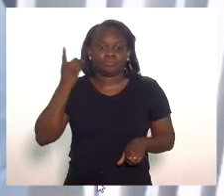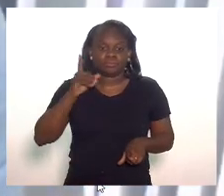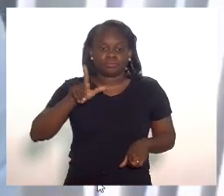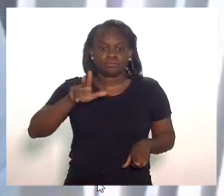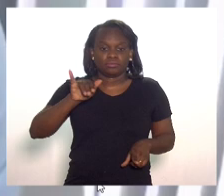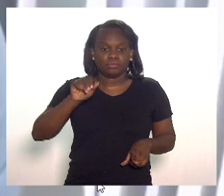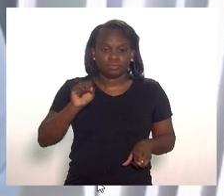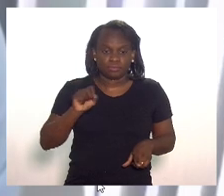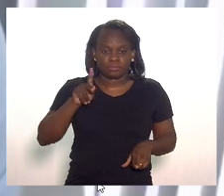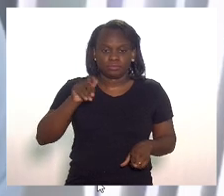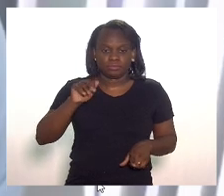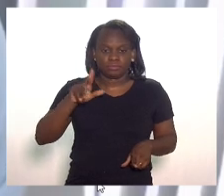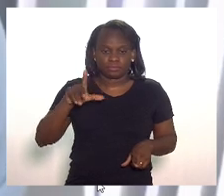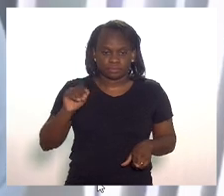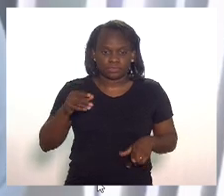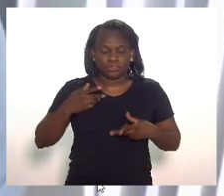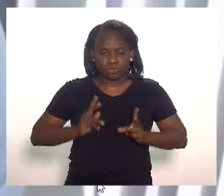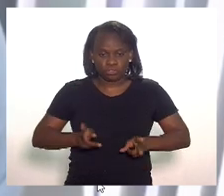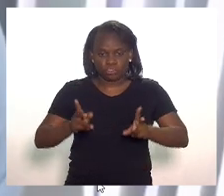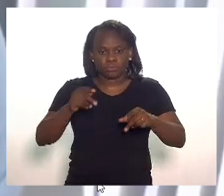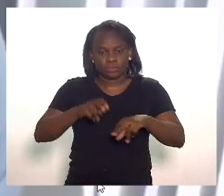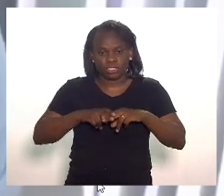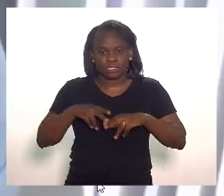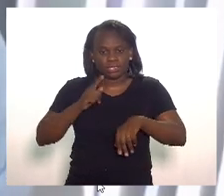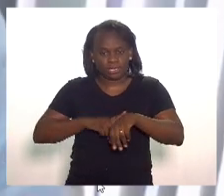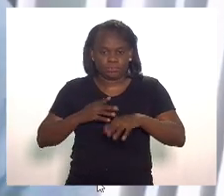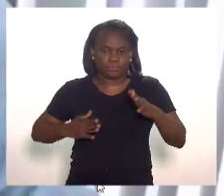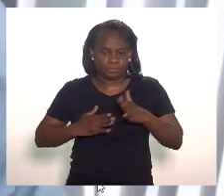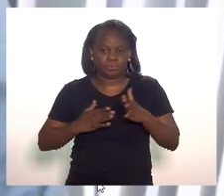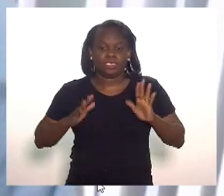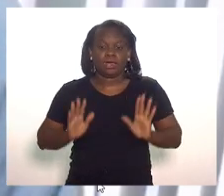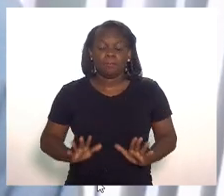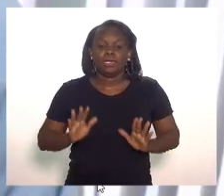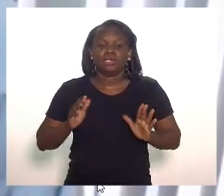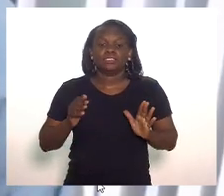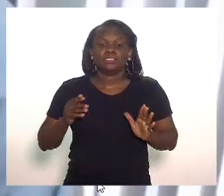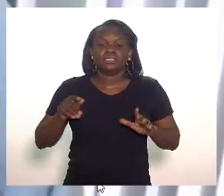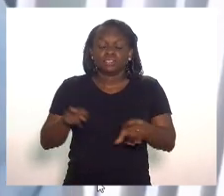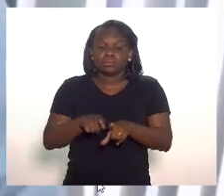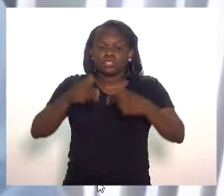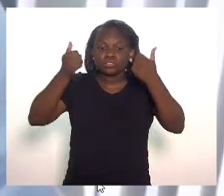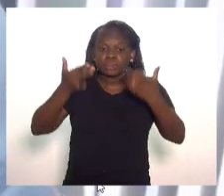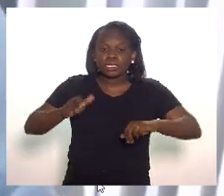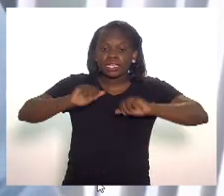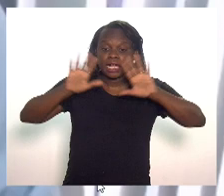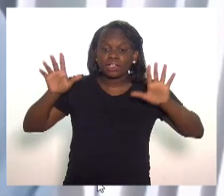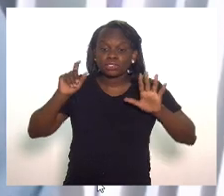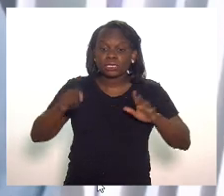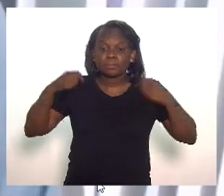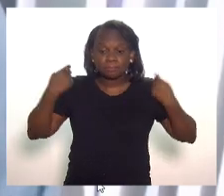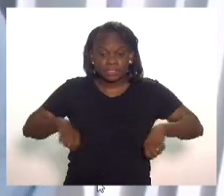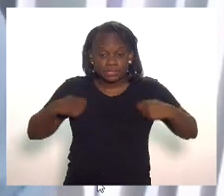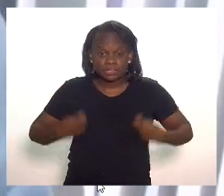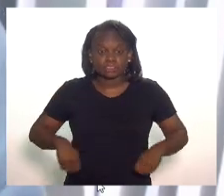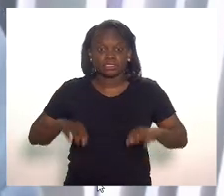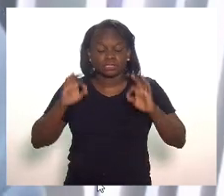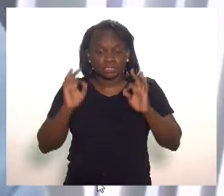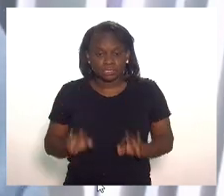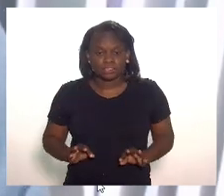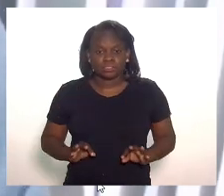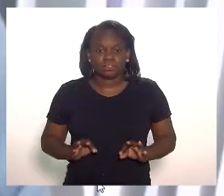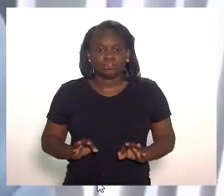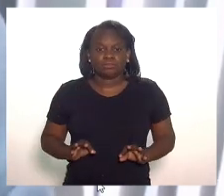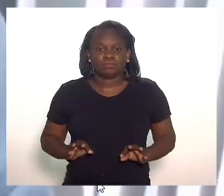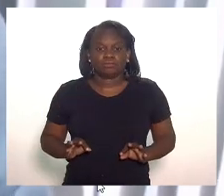eu não vou eu não vou avançar por esse caminho por causa do nosso tempo mas eu quero deixar claro que é preciso mesmo é preciso